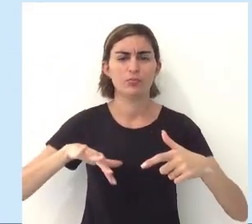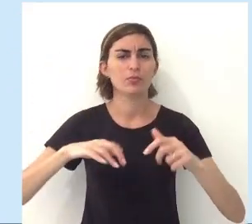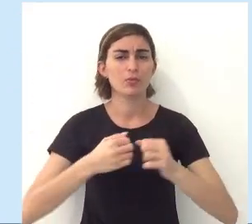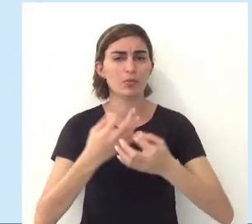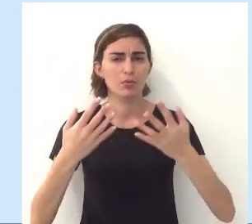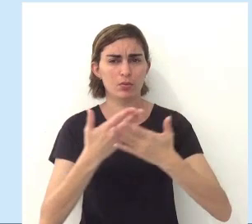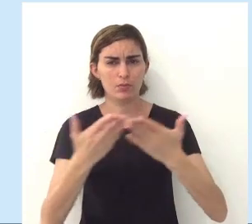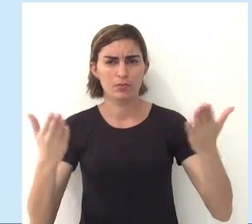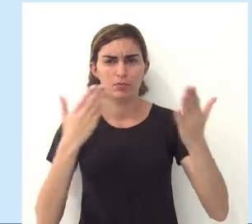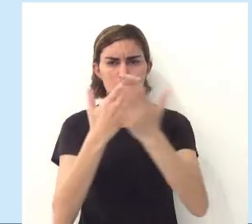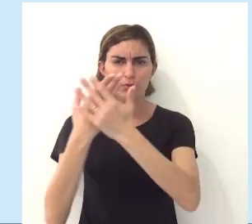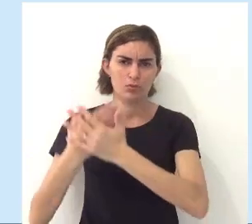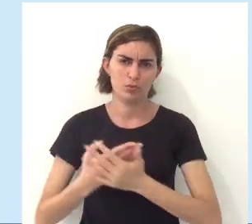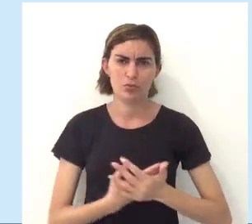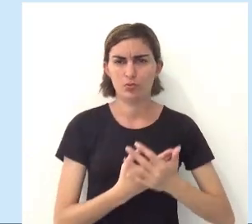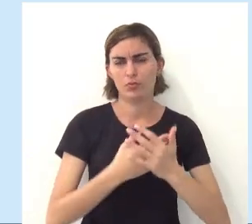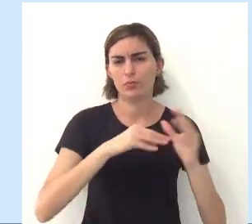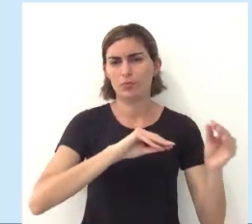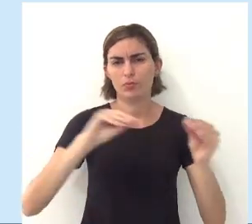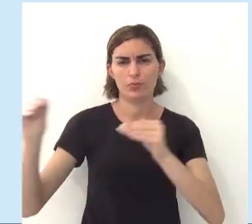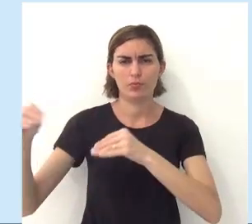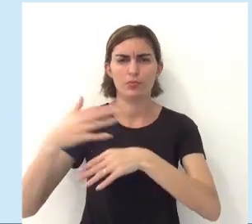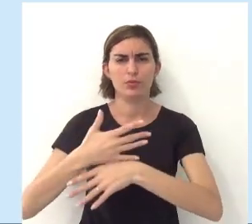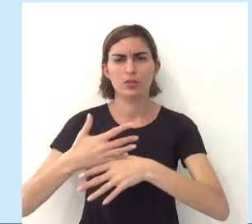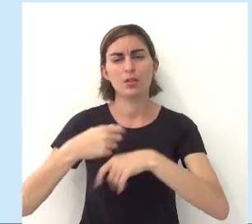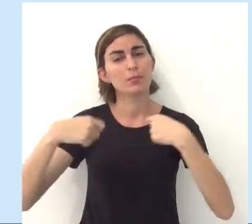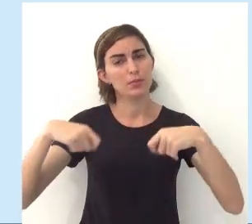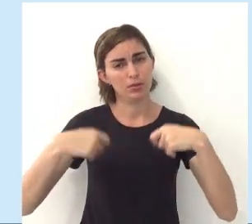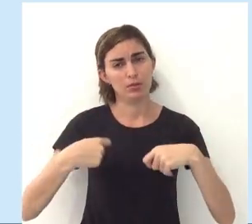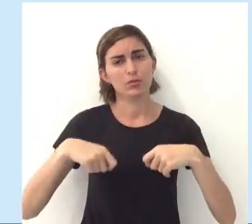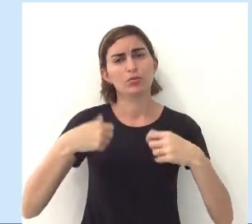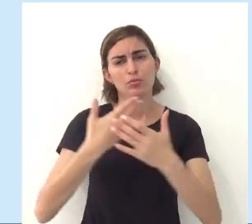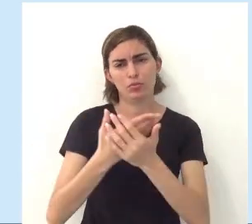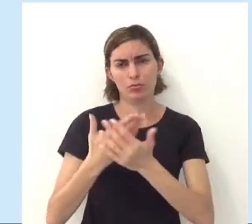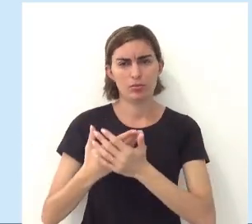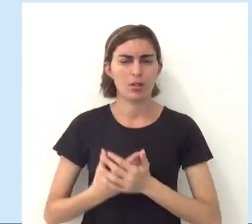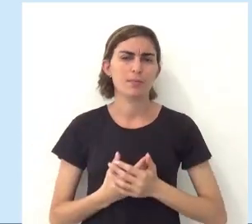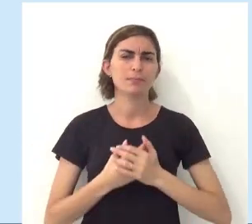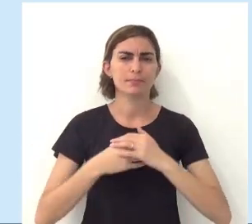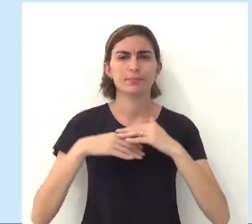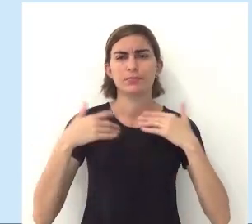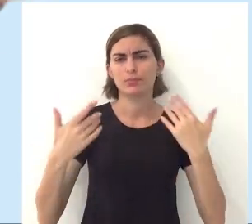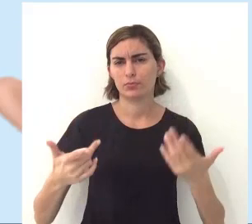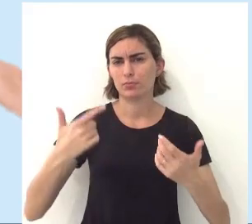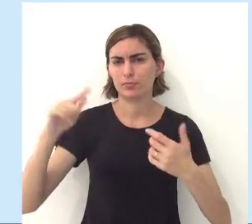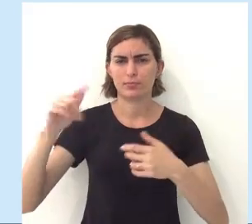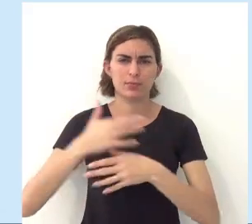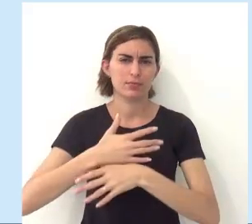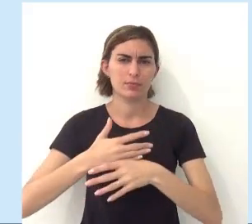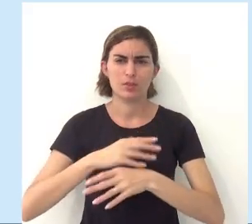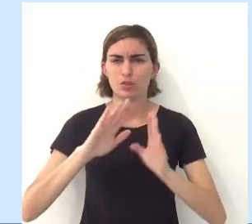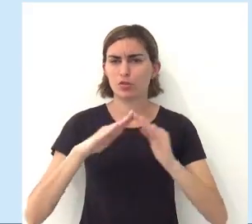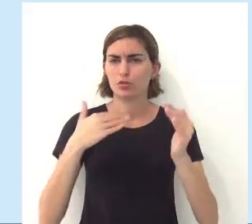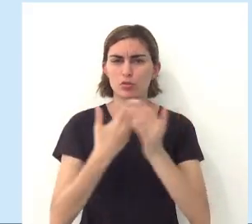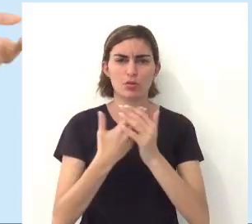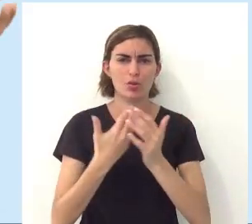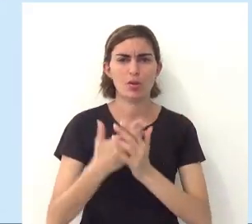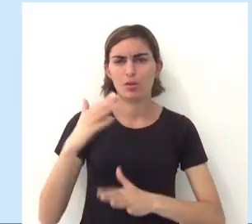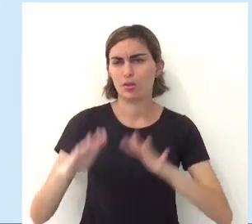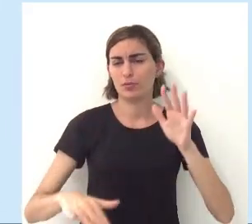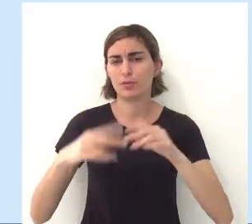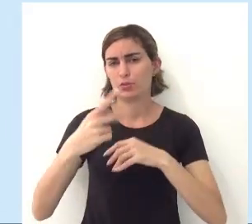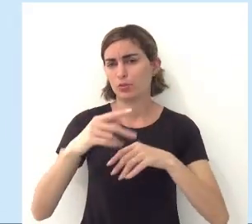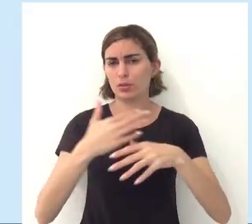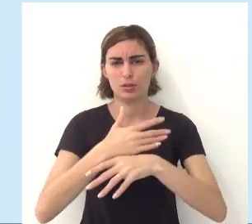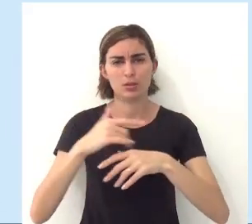pra se cuidar. Quando você vai a estudos, você muda de cidade porque você precisa estudar, ou você vai a outra cidade porque você precisa ir à escola,